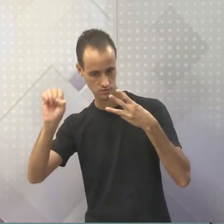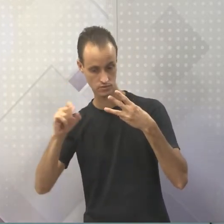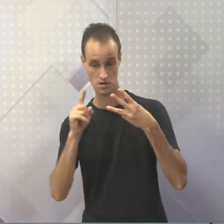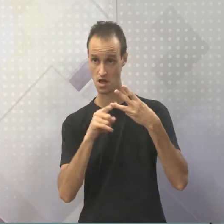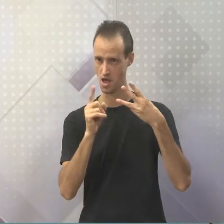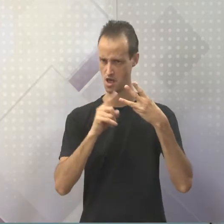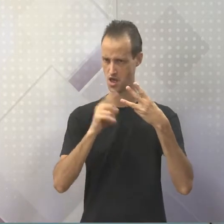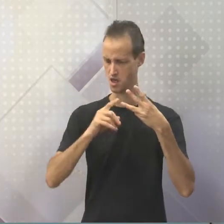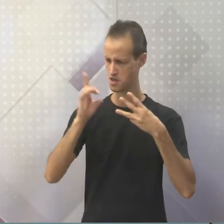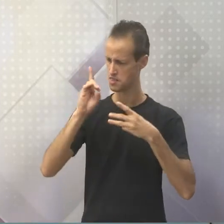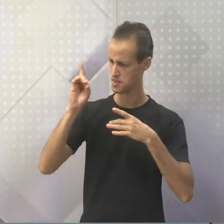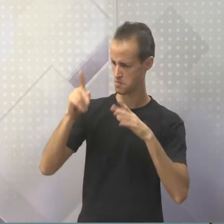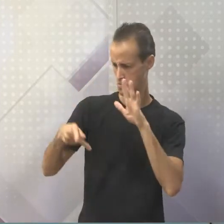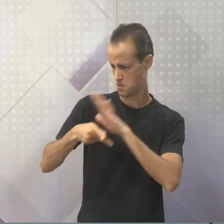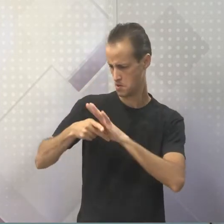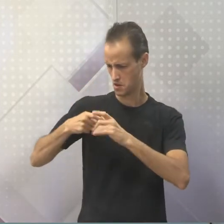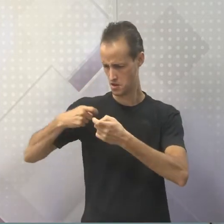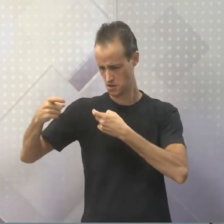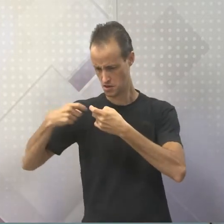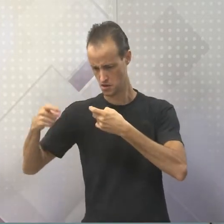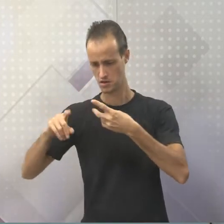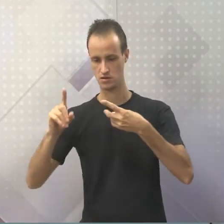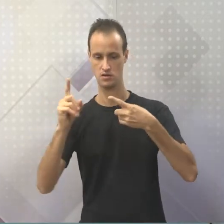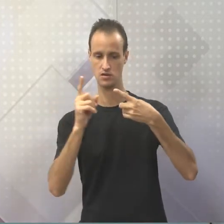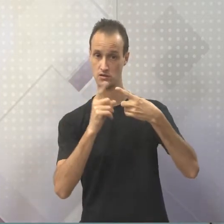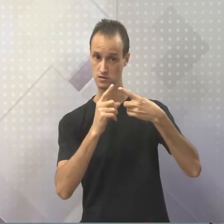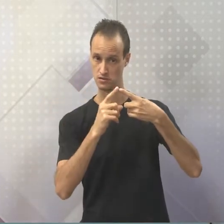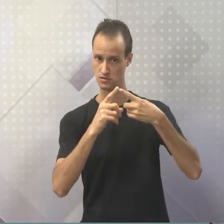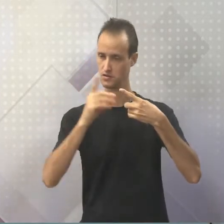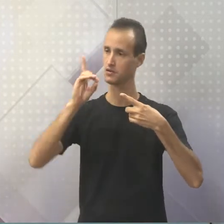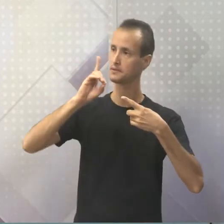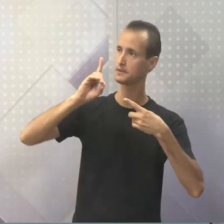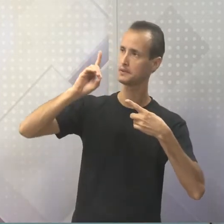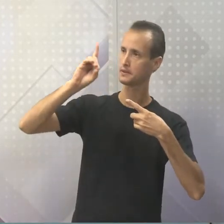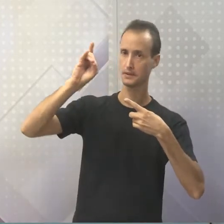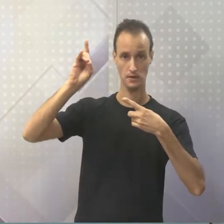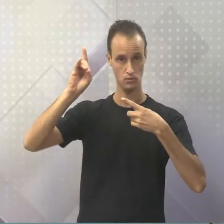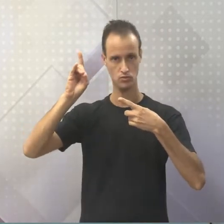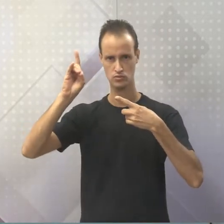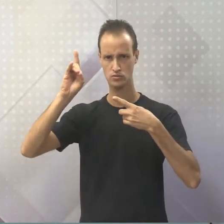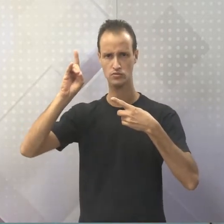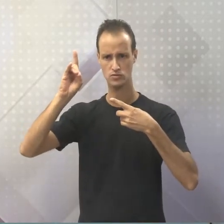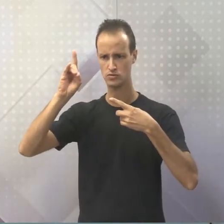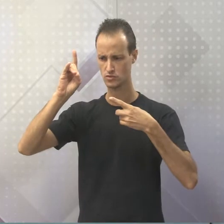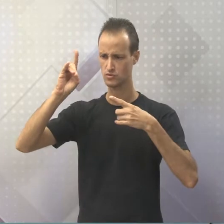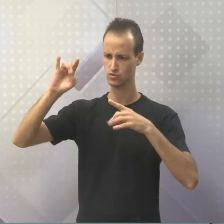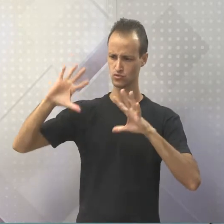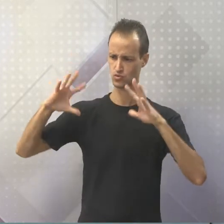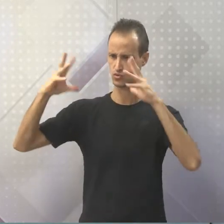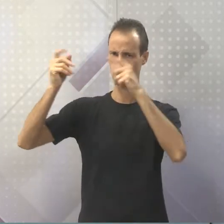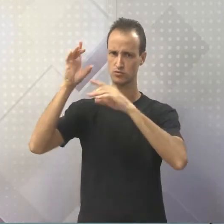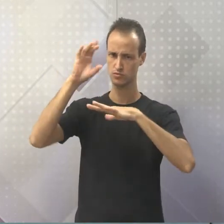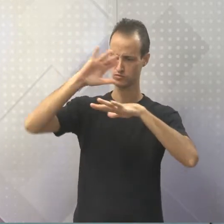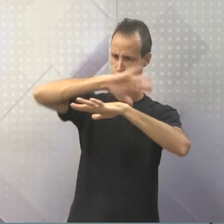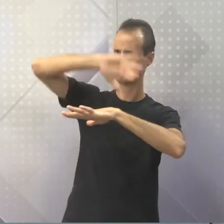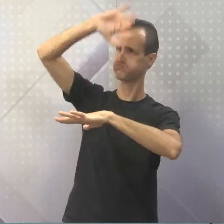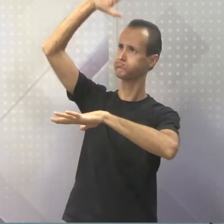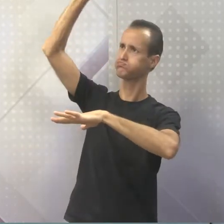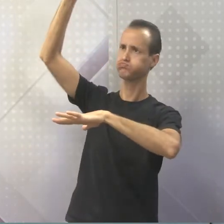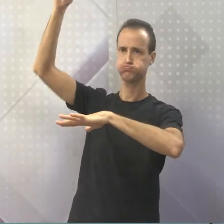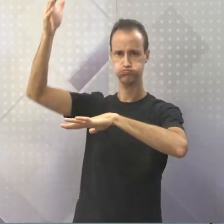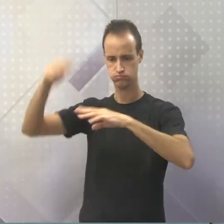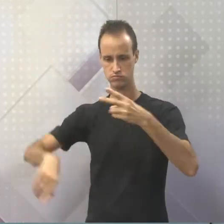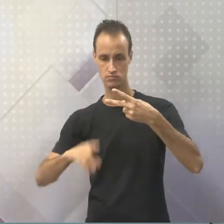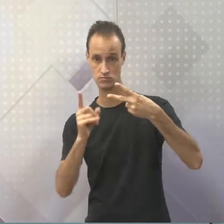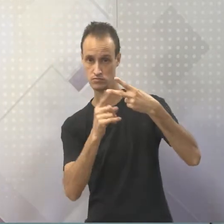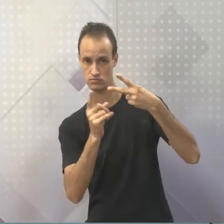submundo. Zeus é o deus do raio, o deus do Olimpo. E Poseidon fica ali no meu termo, o deus